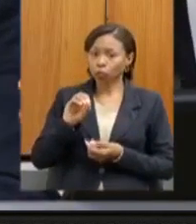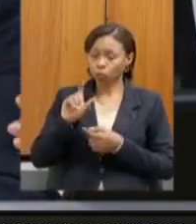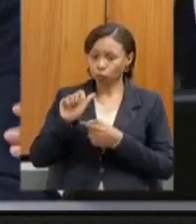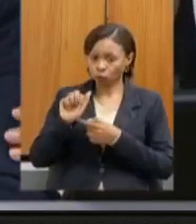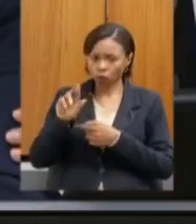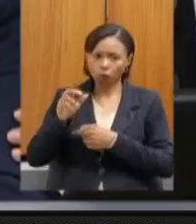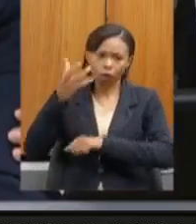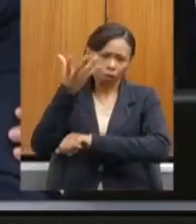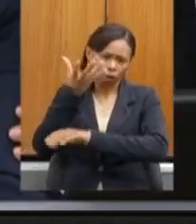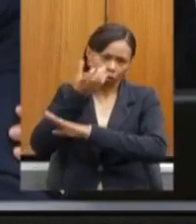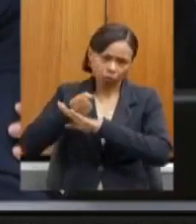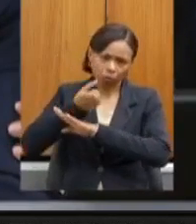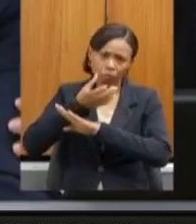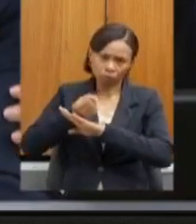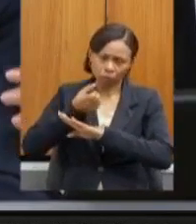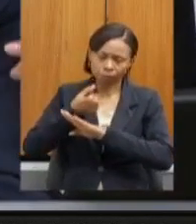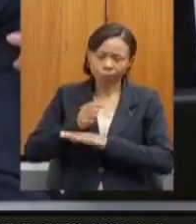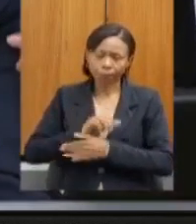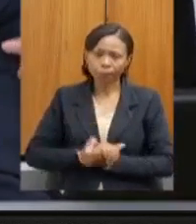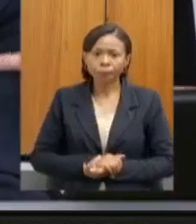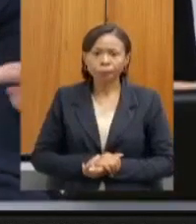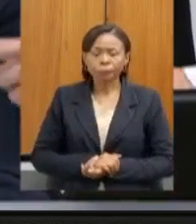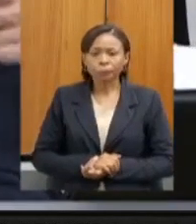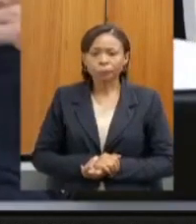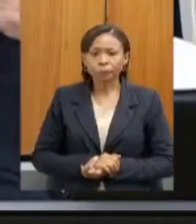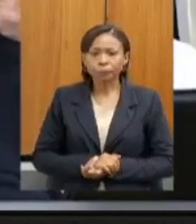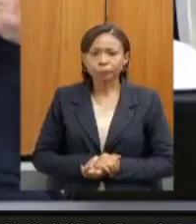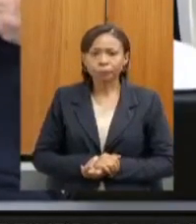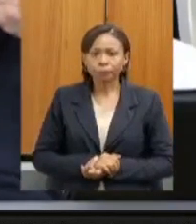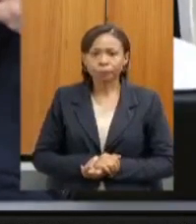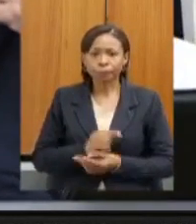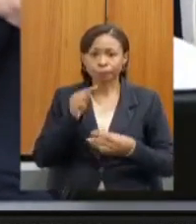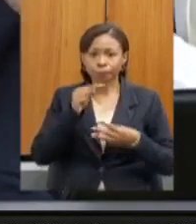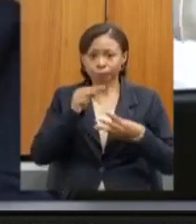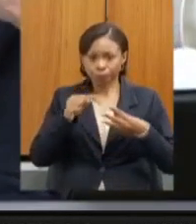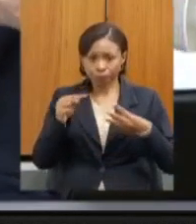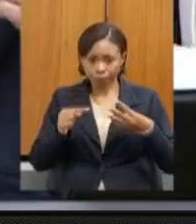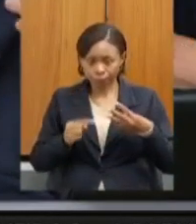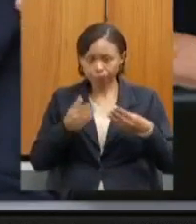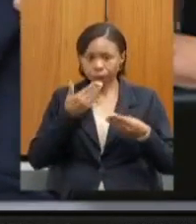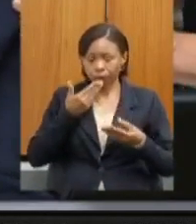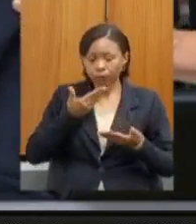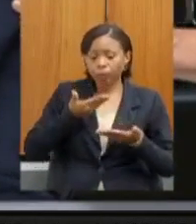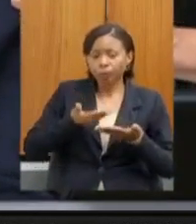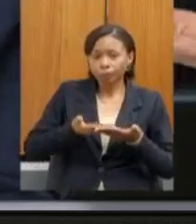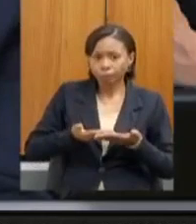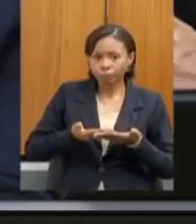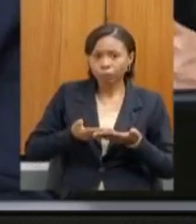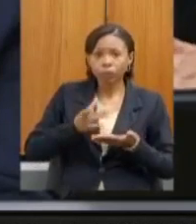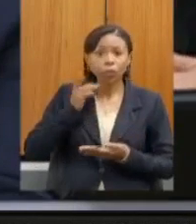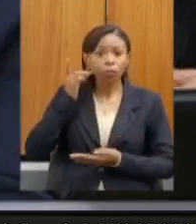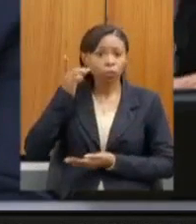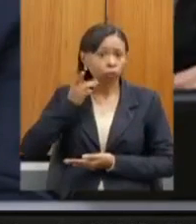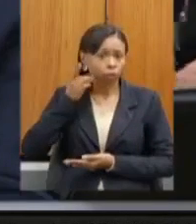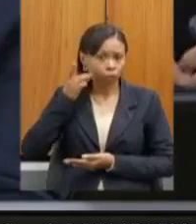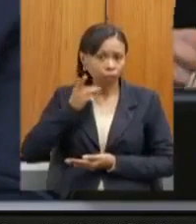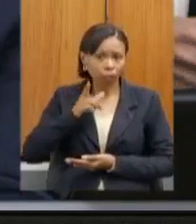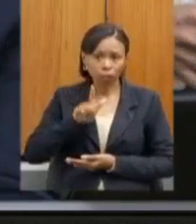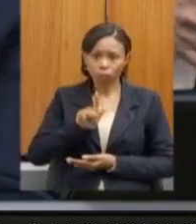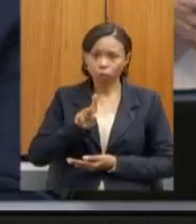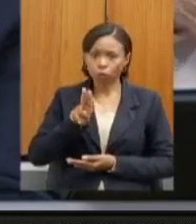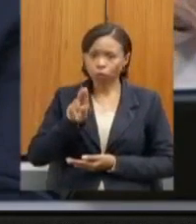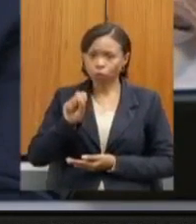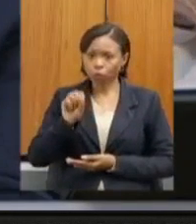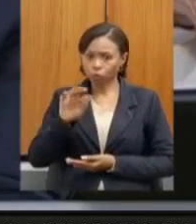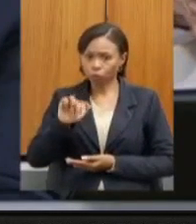Em votação aos requerimentos, cada um, por sua vez, os deputados, deputado Gustavo